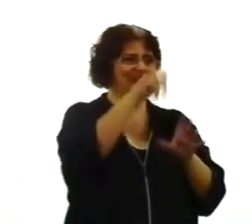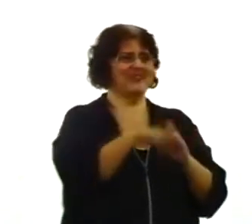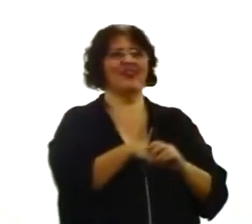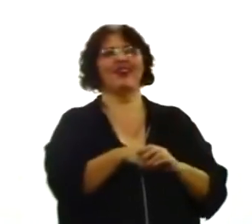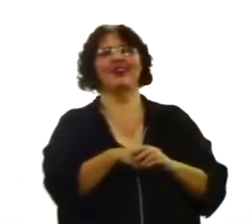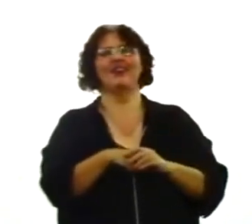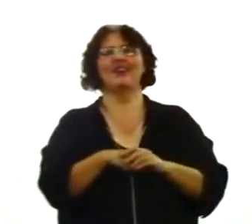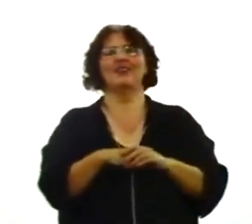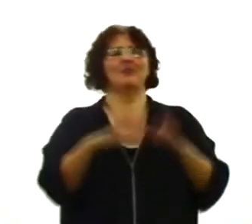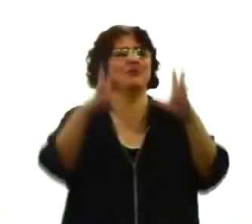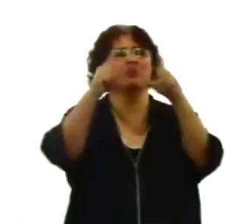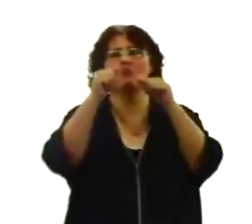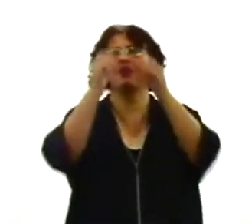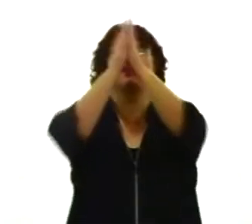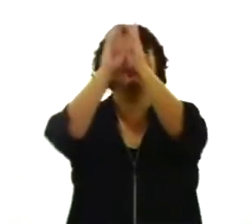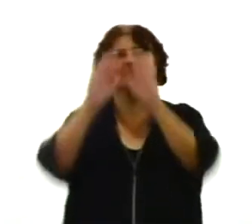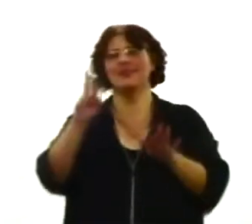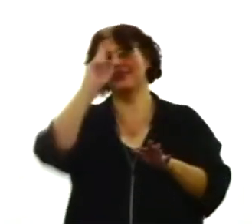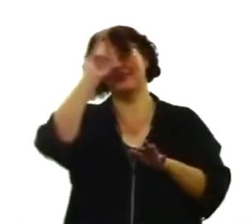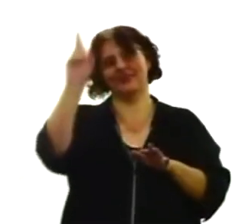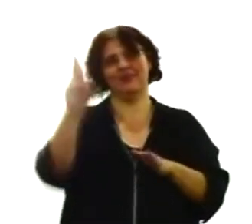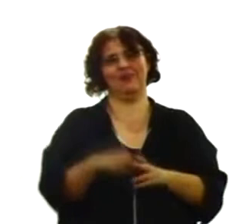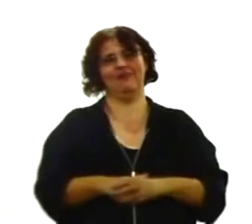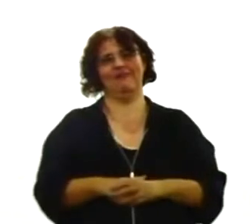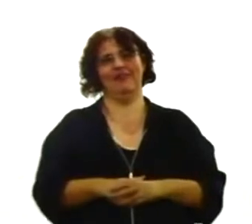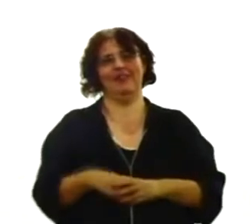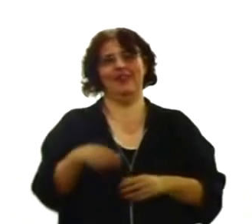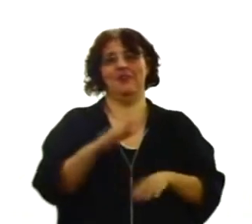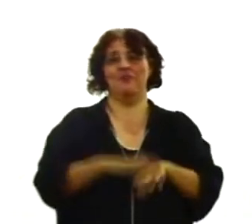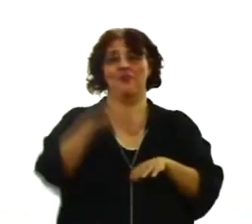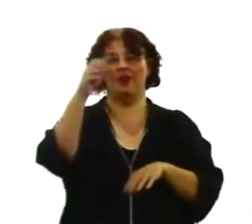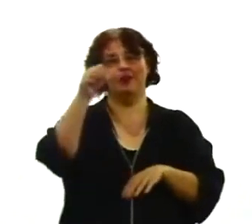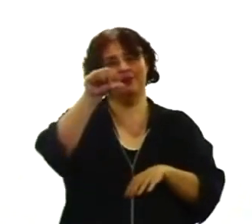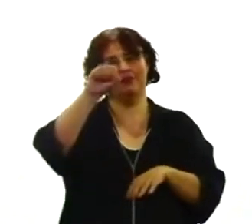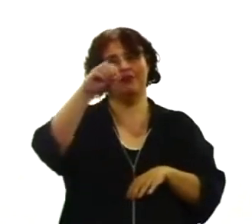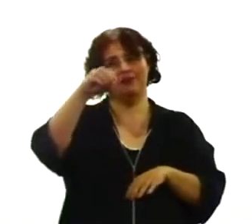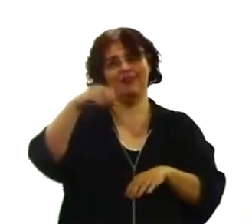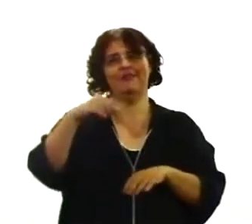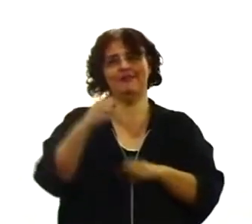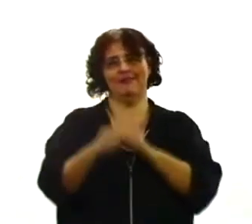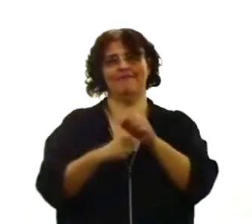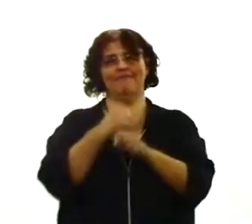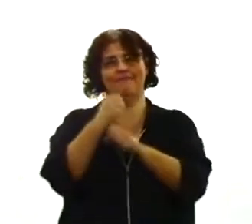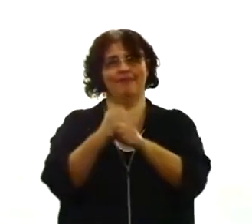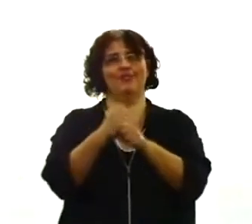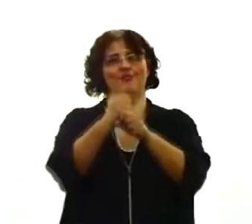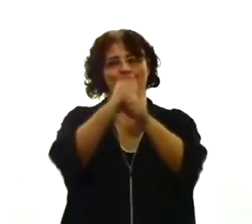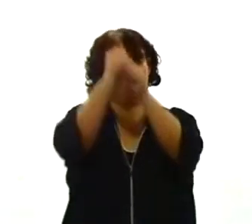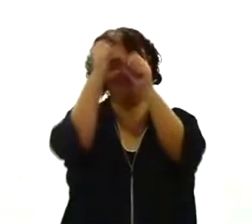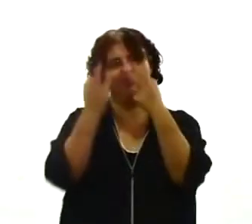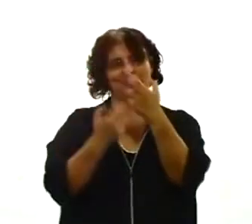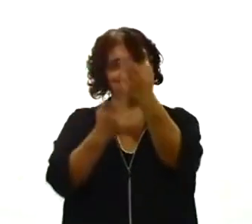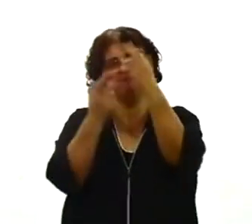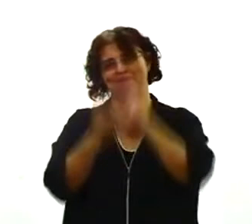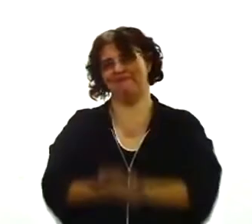só para adorar ao Senhor, mais de 90 vezes. Mas hoje eles não estão aqui. Eu gostaria